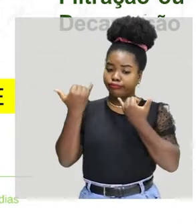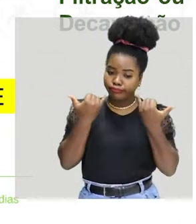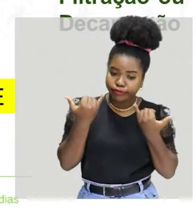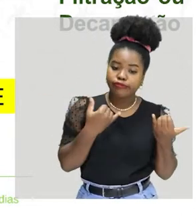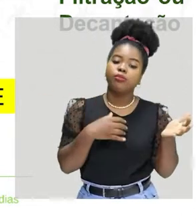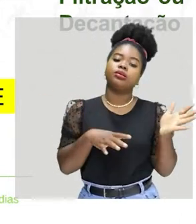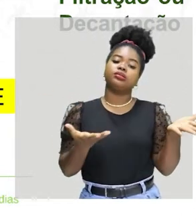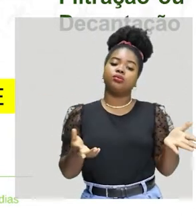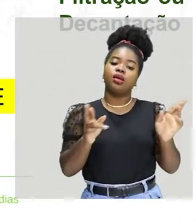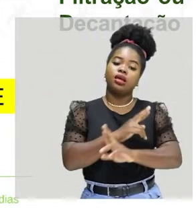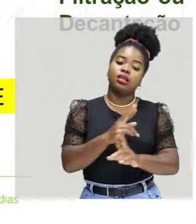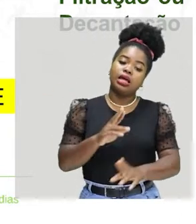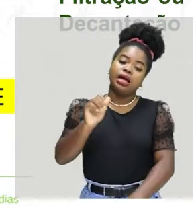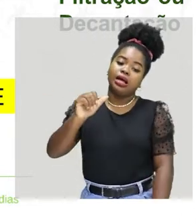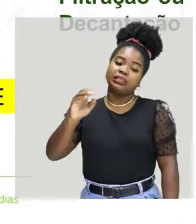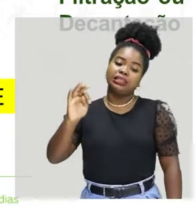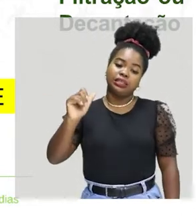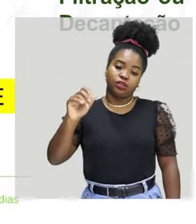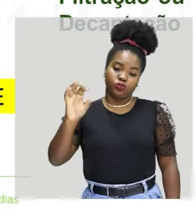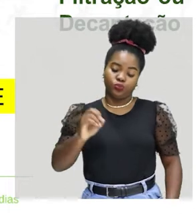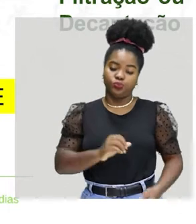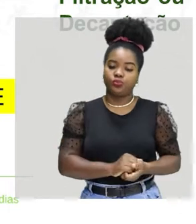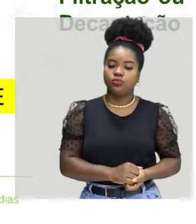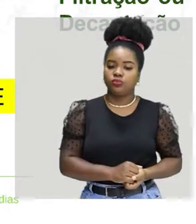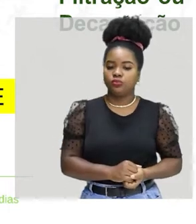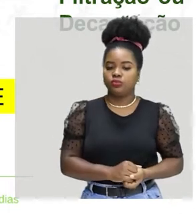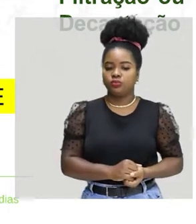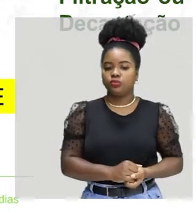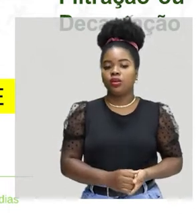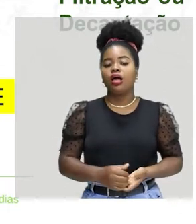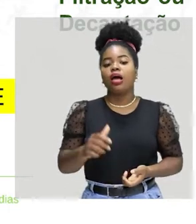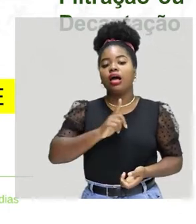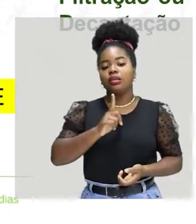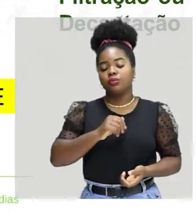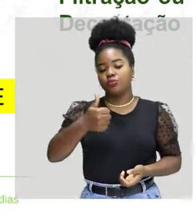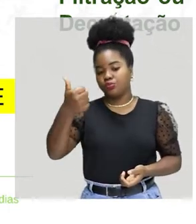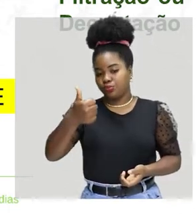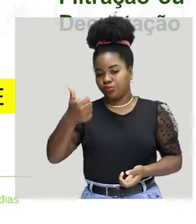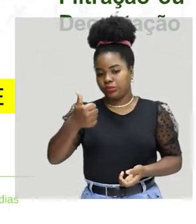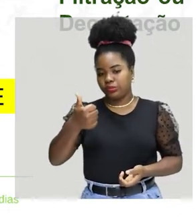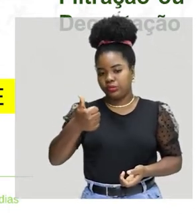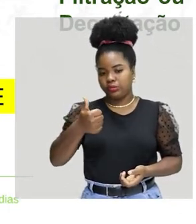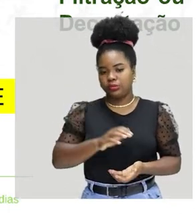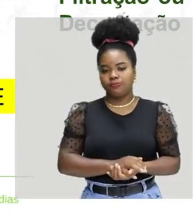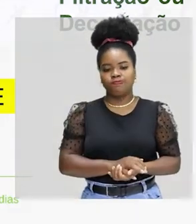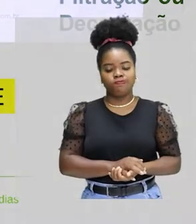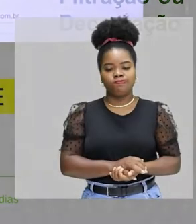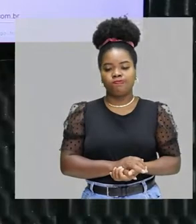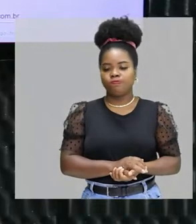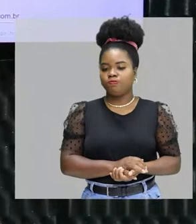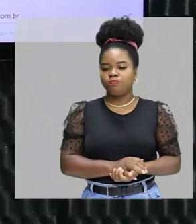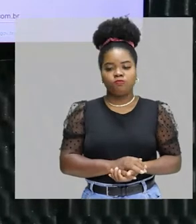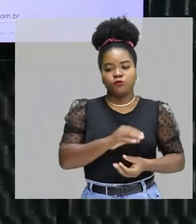relacionadas ao acetato. Olha só. Baixa solubilidade em água. Então, quer dizer que não se